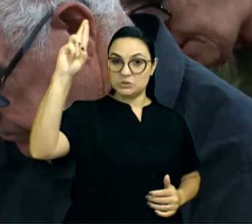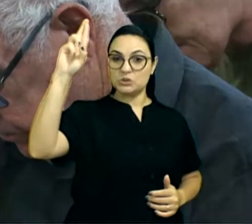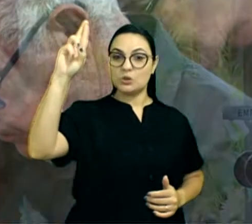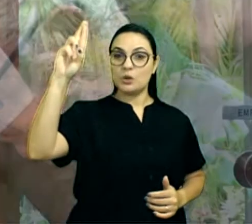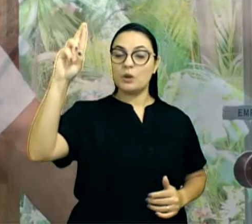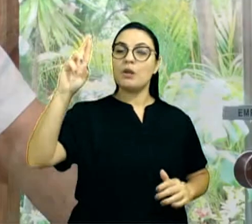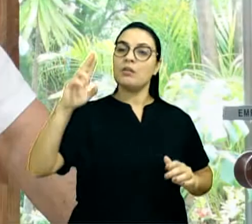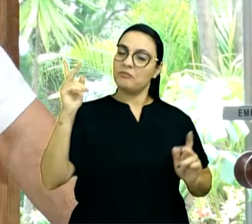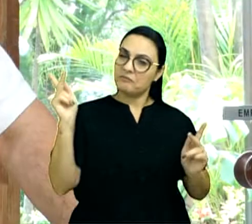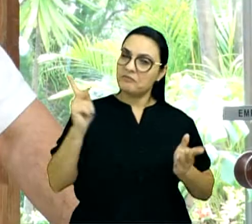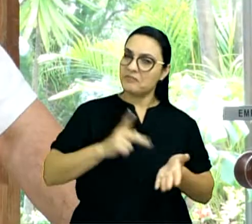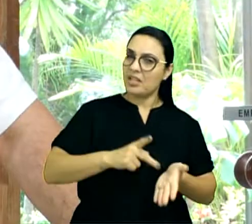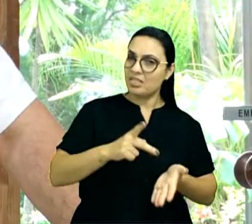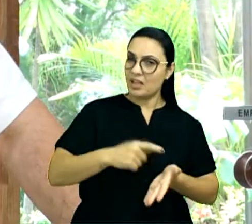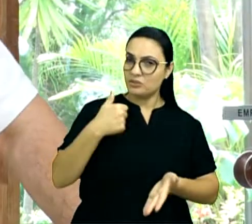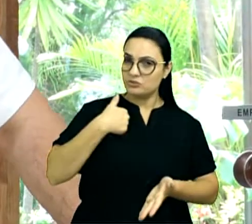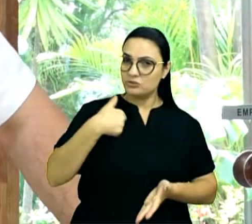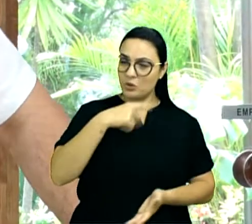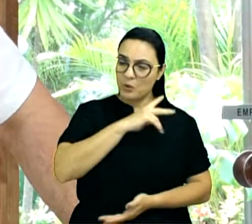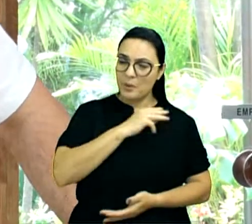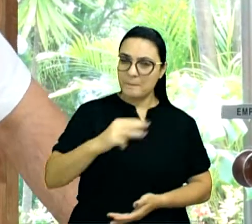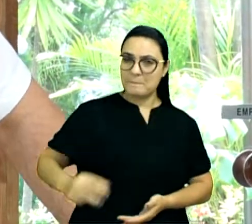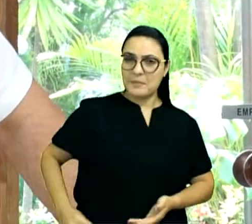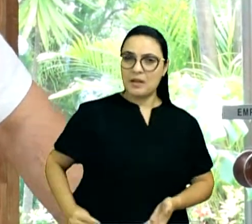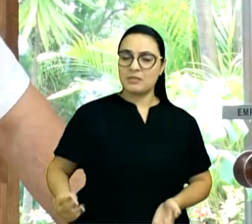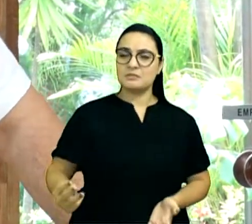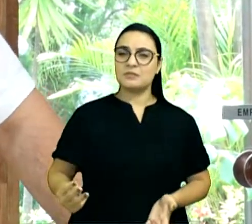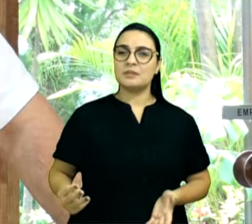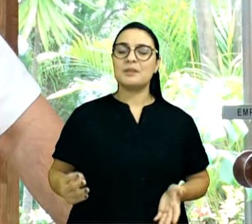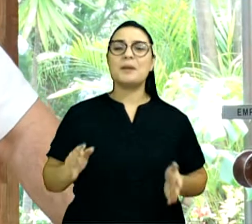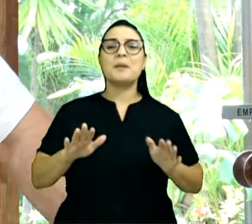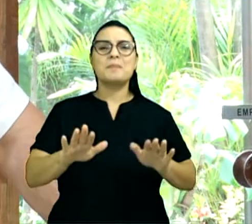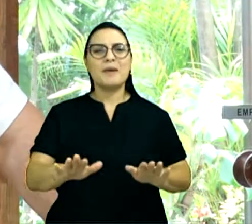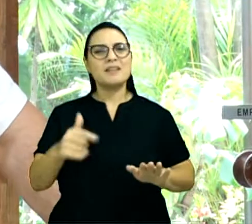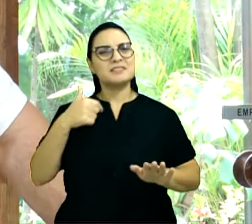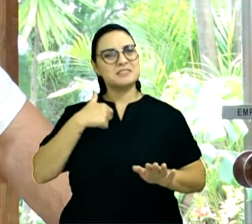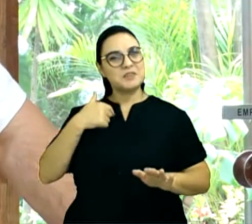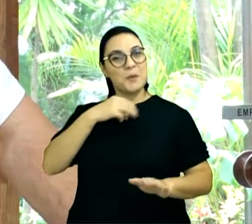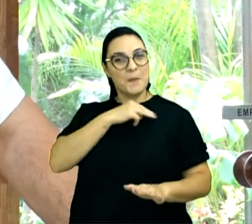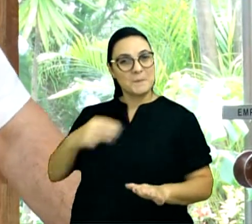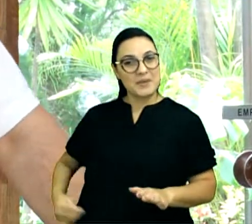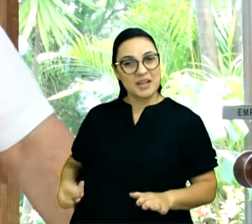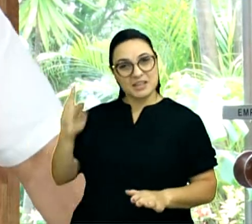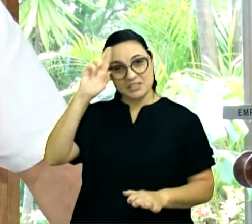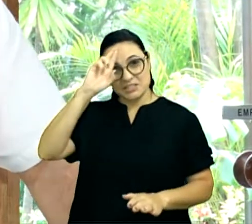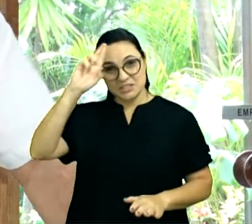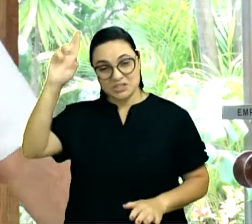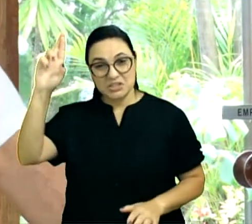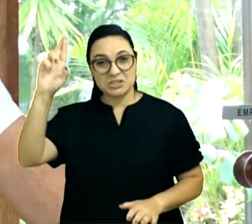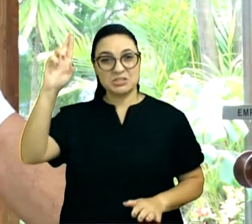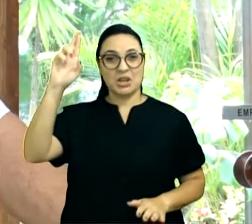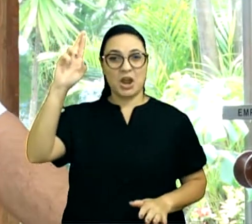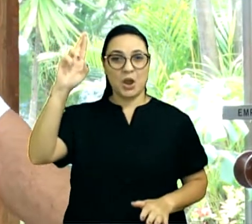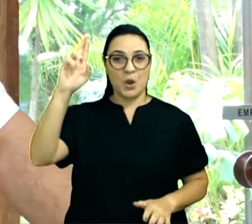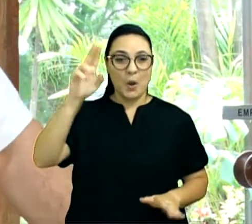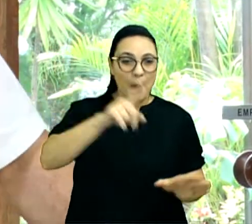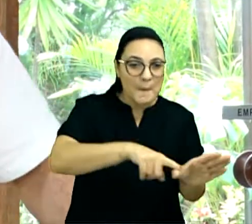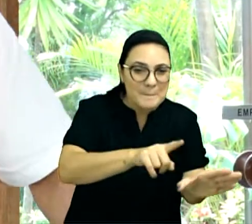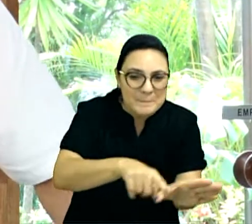eu sou. Ora, se eu sendo o senhor e o mestre, vos lavei os pés,